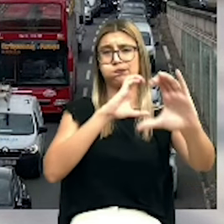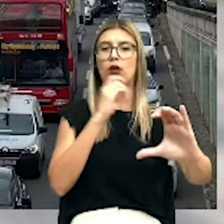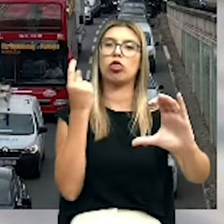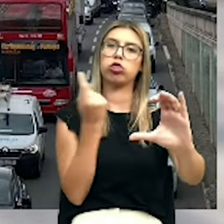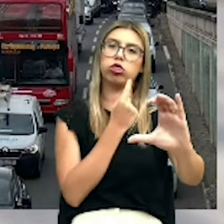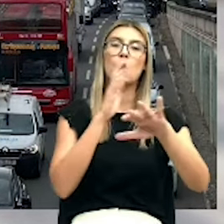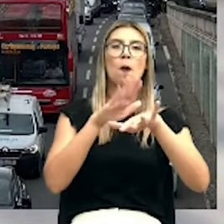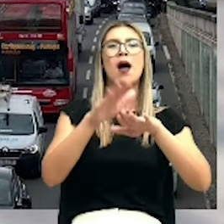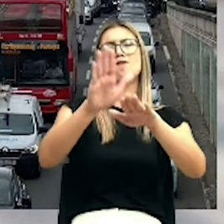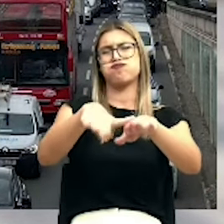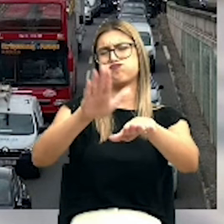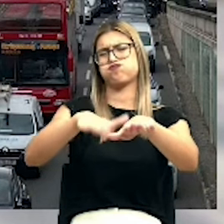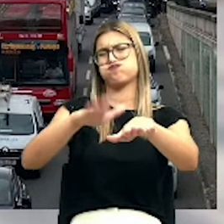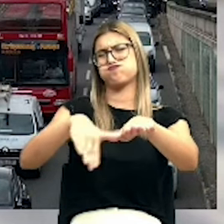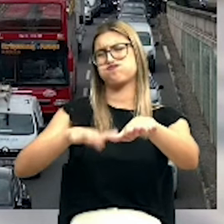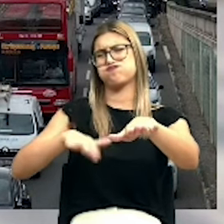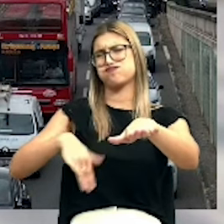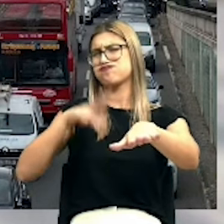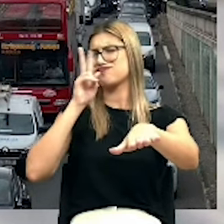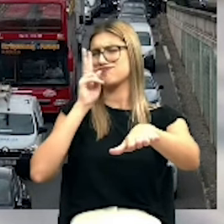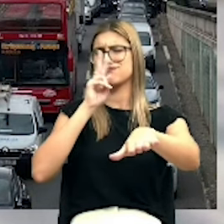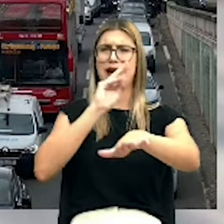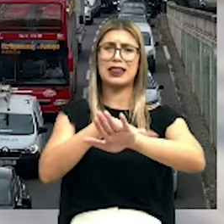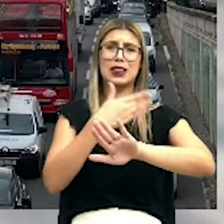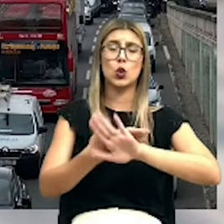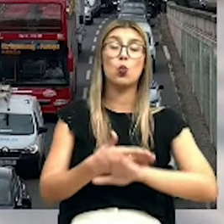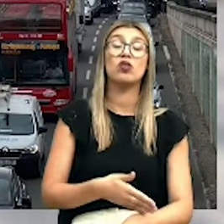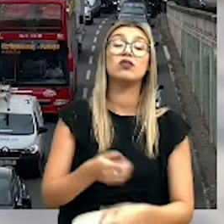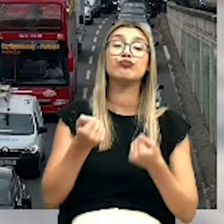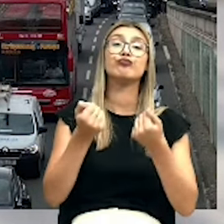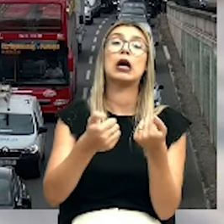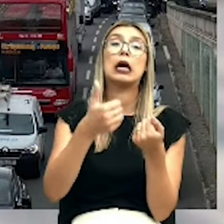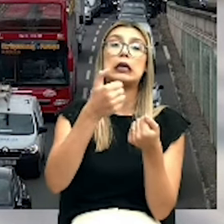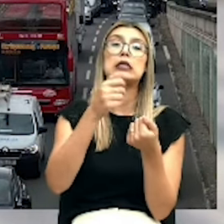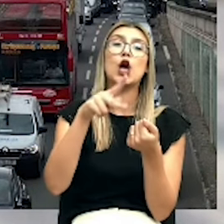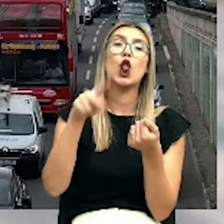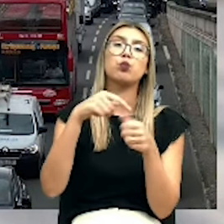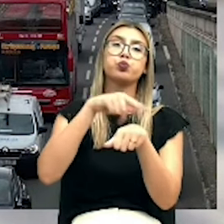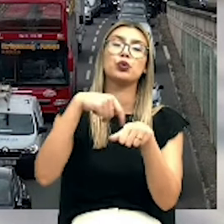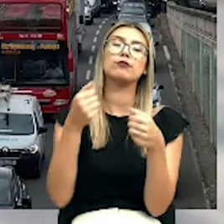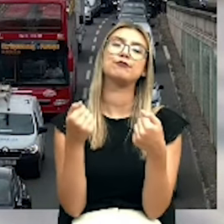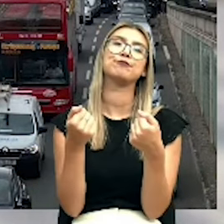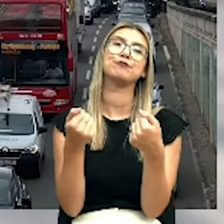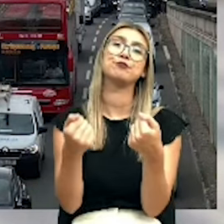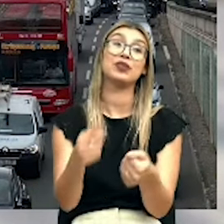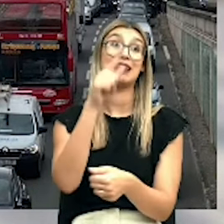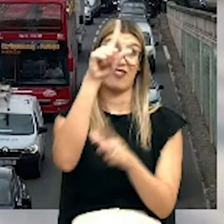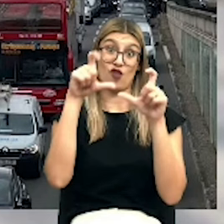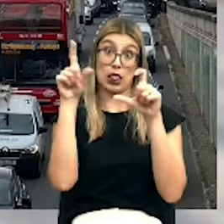devido ao aumento de tráfego, a deslocar em sem média a 13 km por hora. Esta fotografia de entrecâmpos foi tirada hoje de manhã.